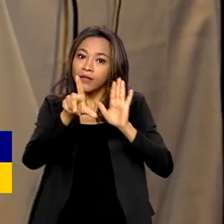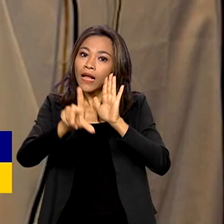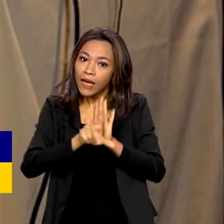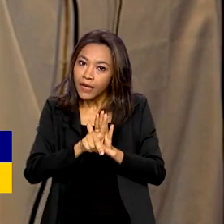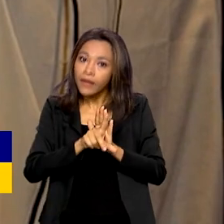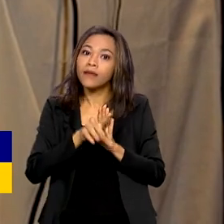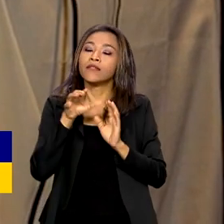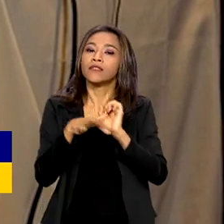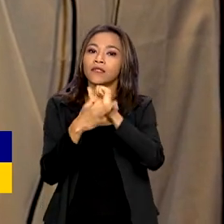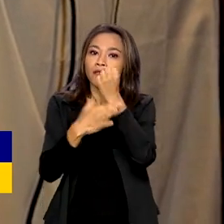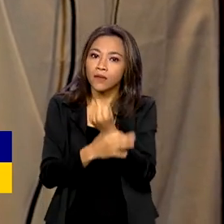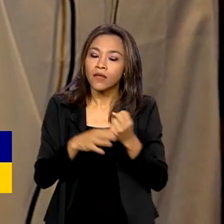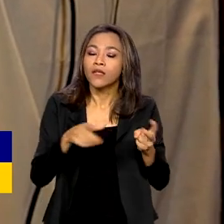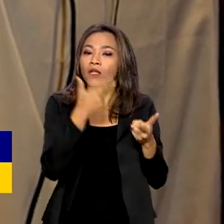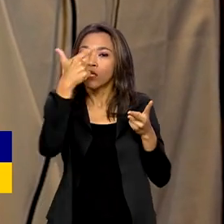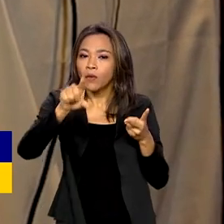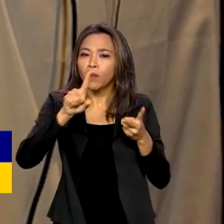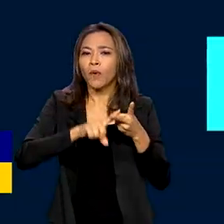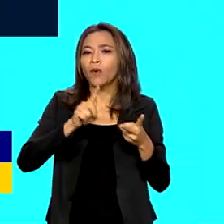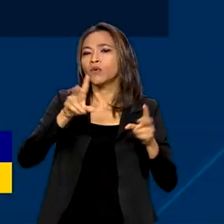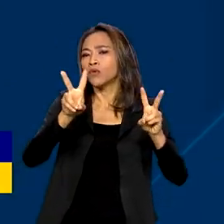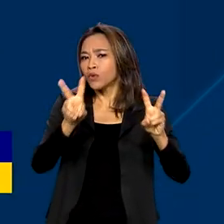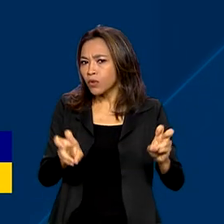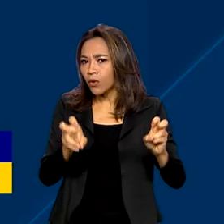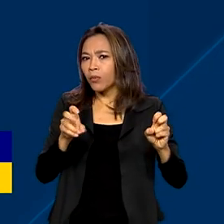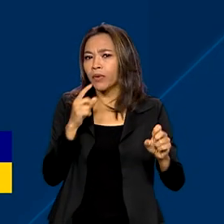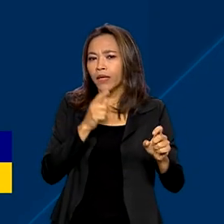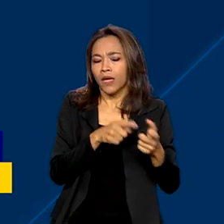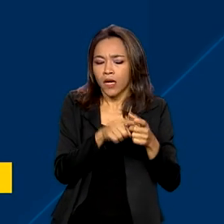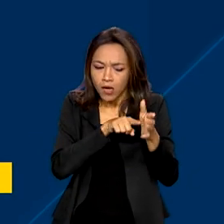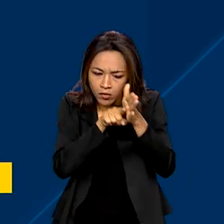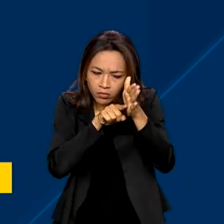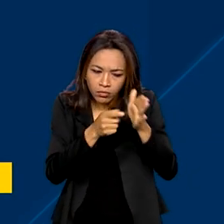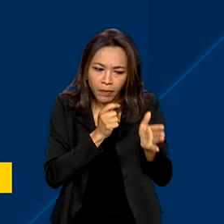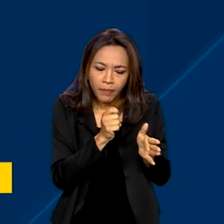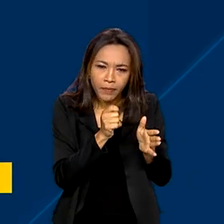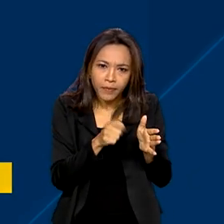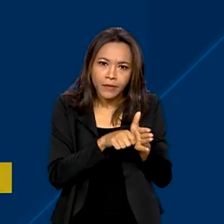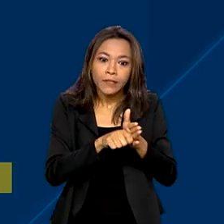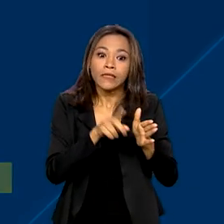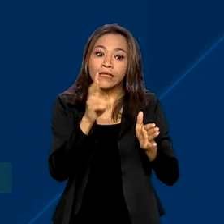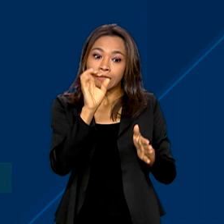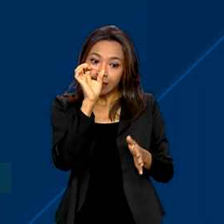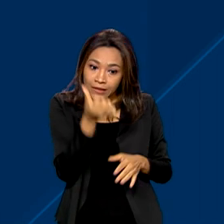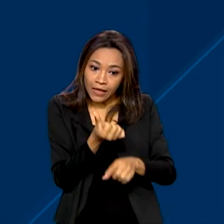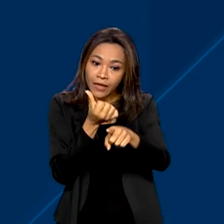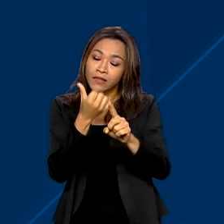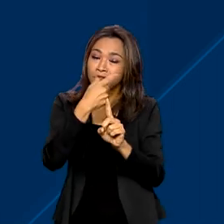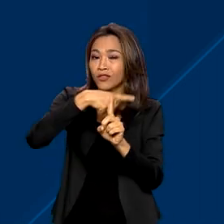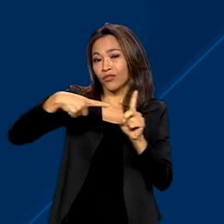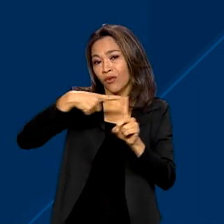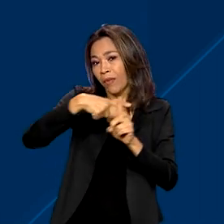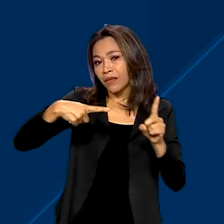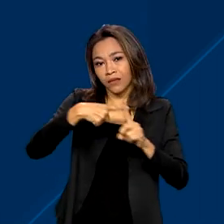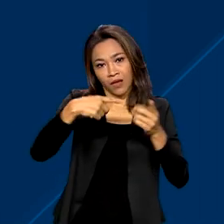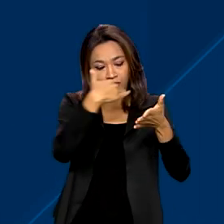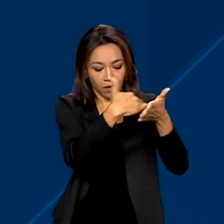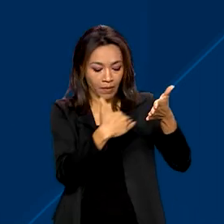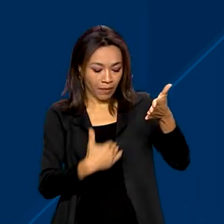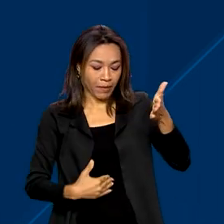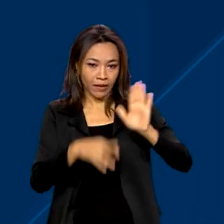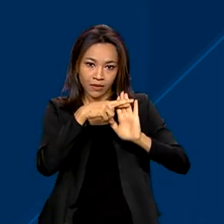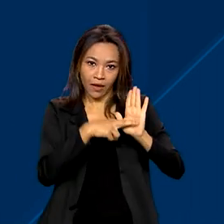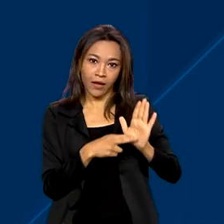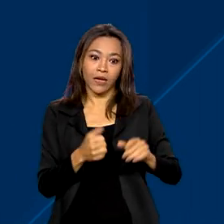a instauração da audiência de custódia. Seis recomendações foram realizadas de forma parcial, outras 14